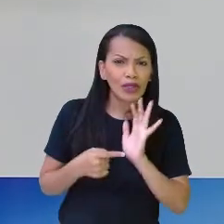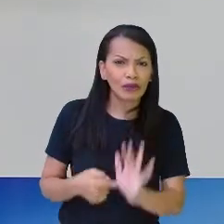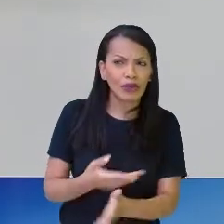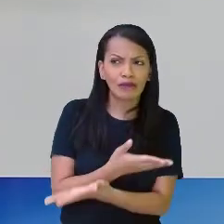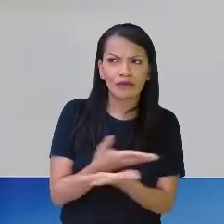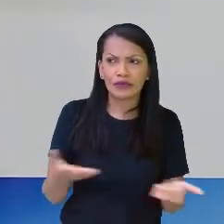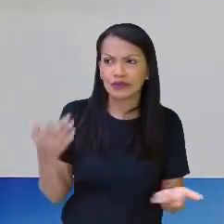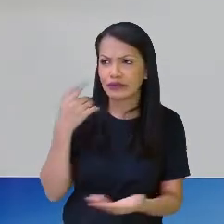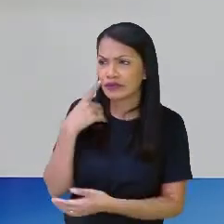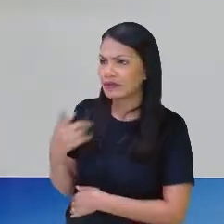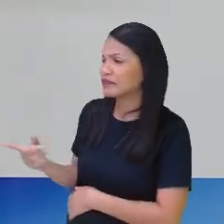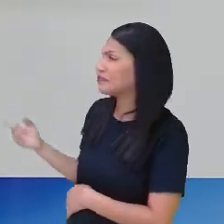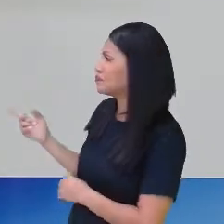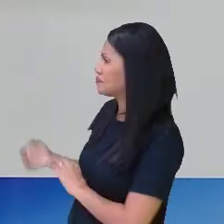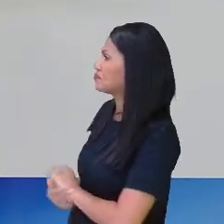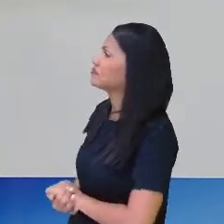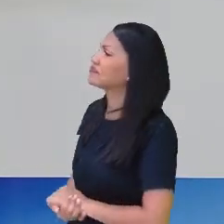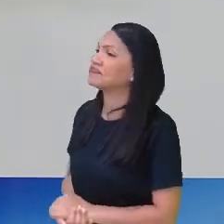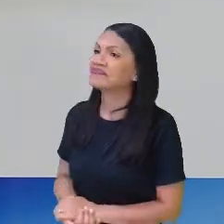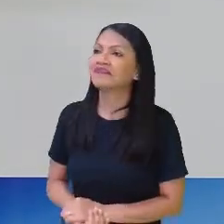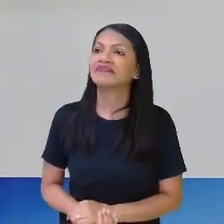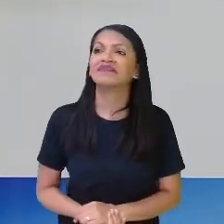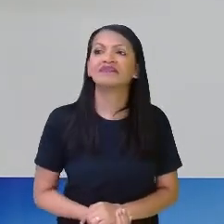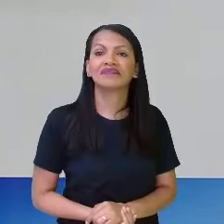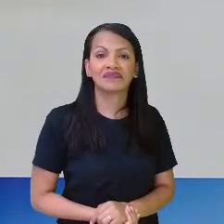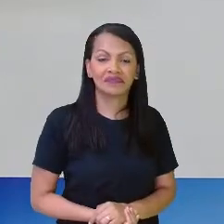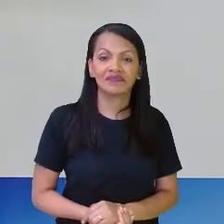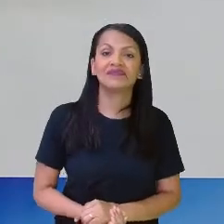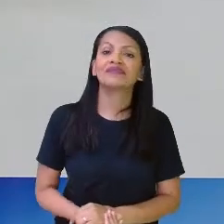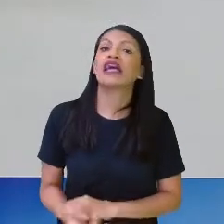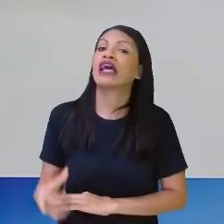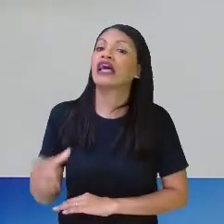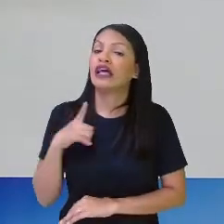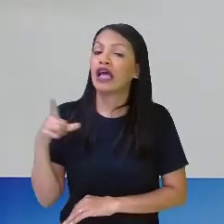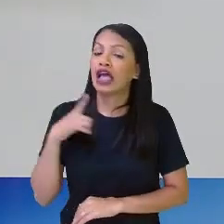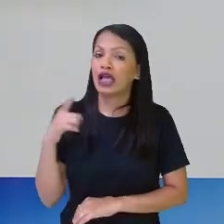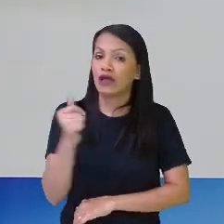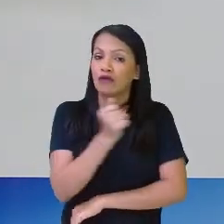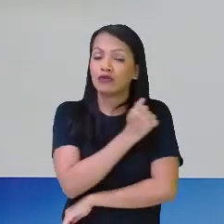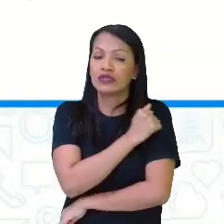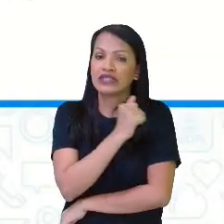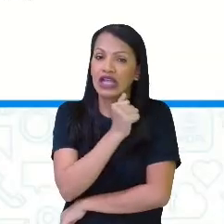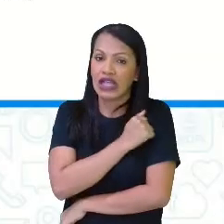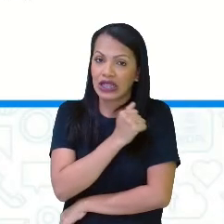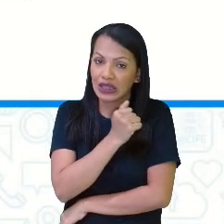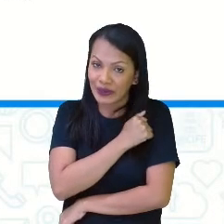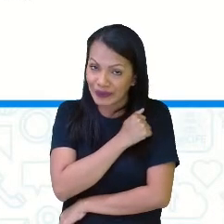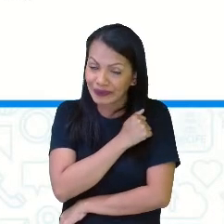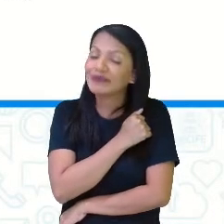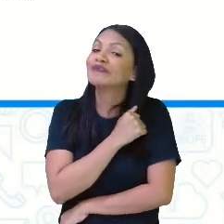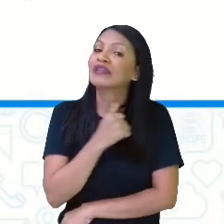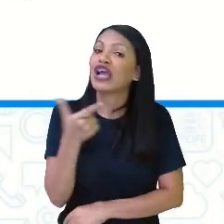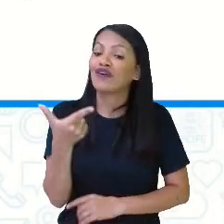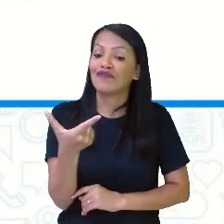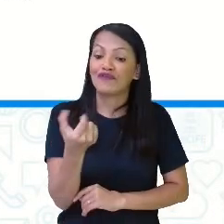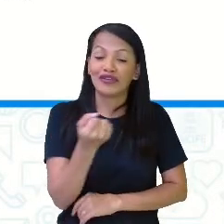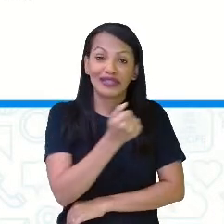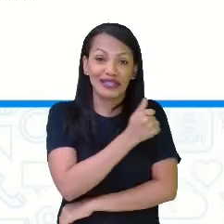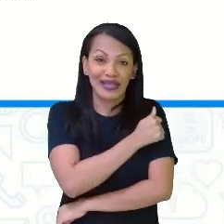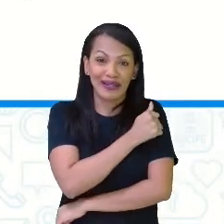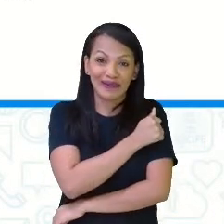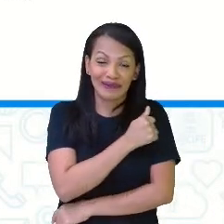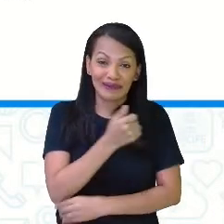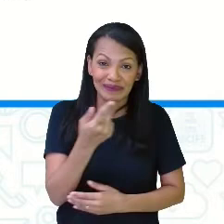olha aí, a turma da professora Verônica com todos os estudantes dela. Ou seja, com os 20 estudantes.